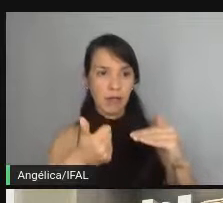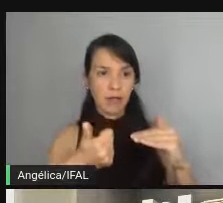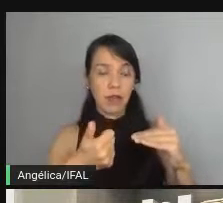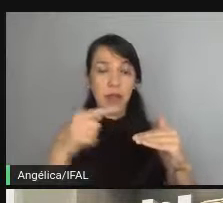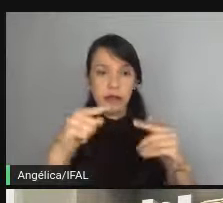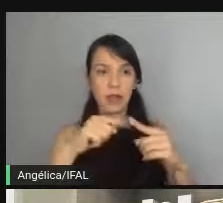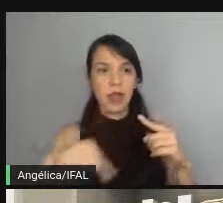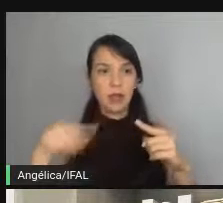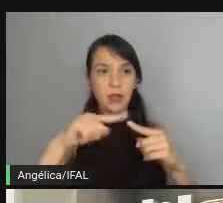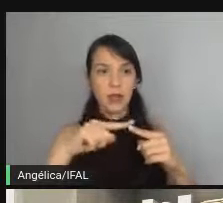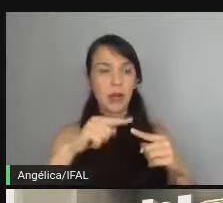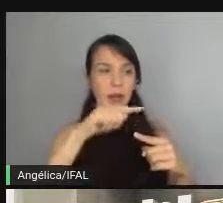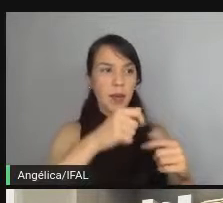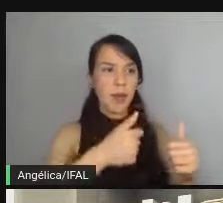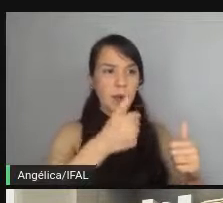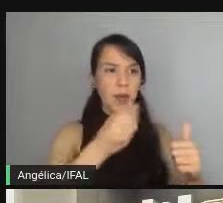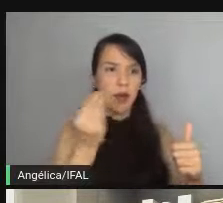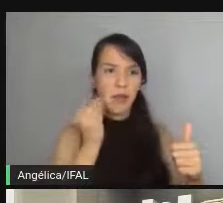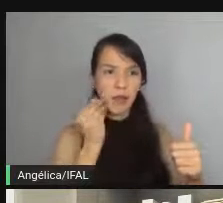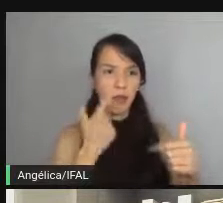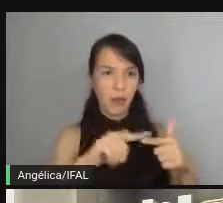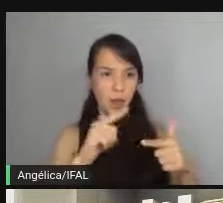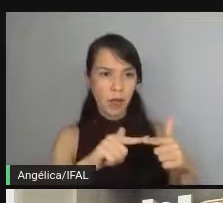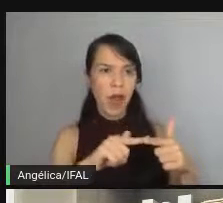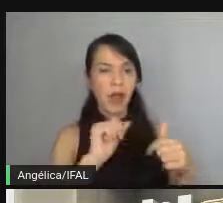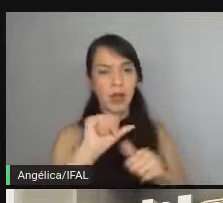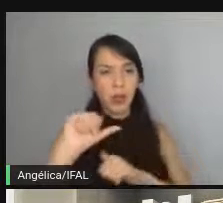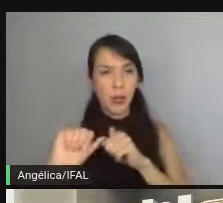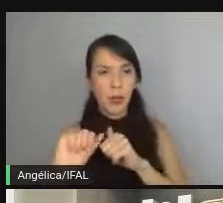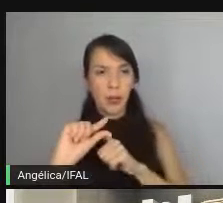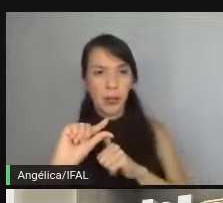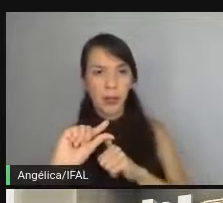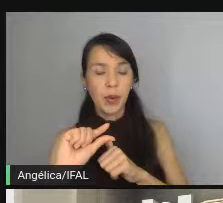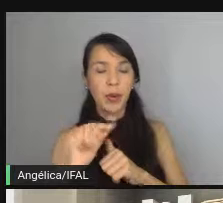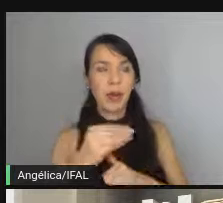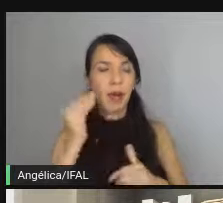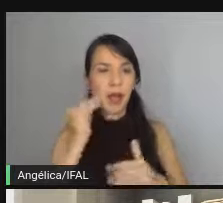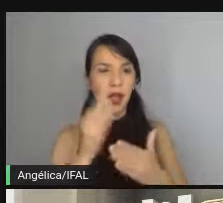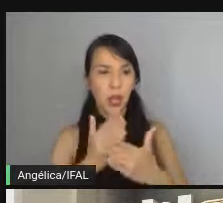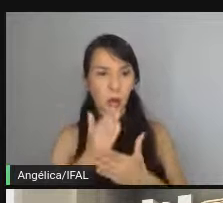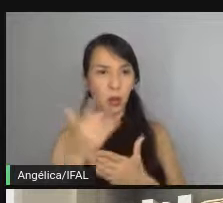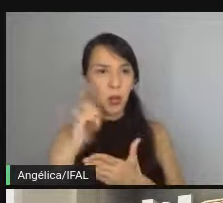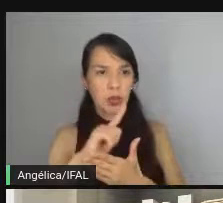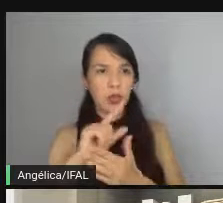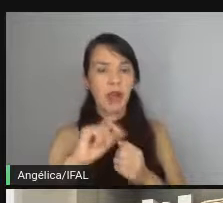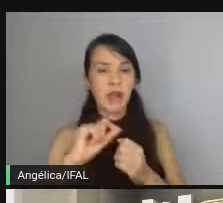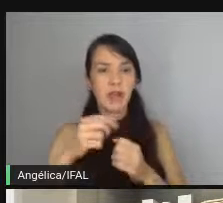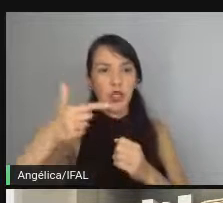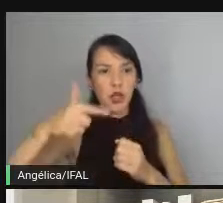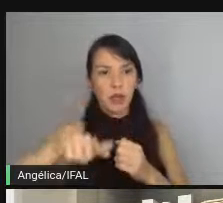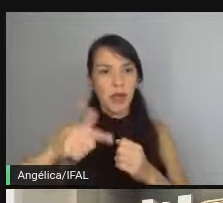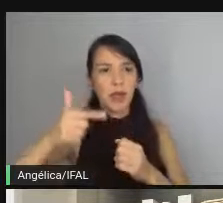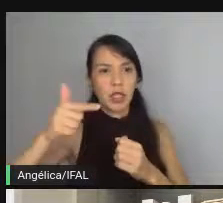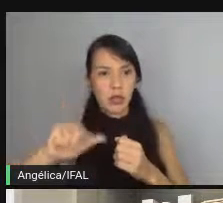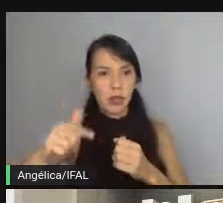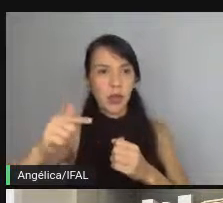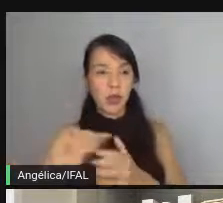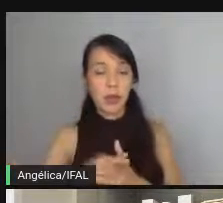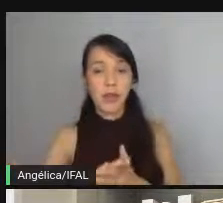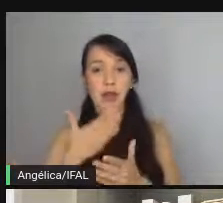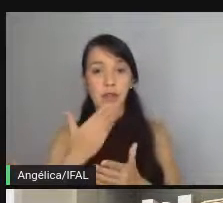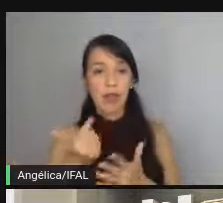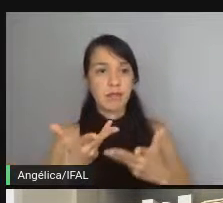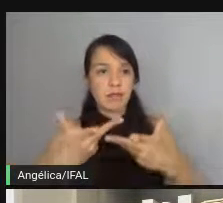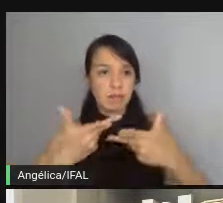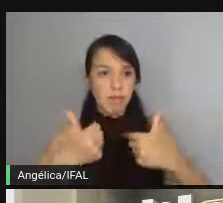Criei um teste que falhou, fiz uma mini alteração, fez o teste passar, faz o refactor, faz a refatoração, melhora o